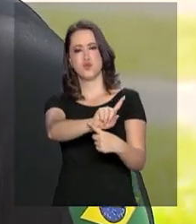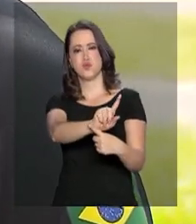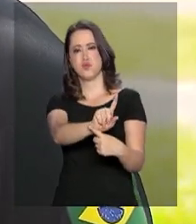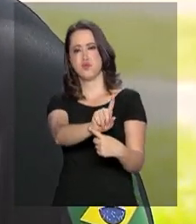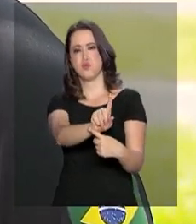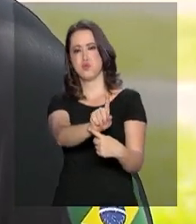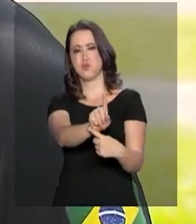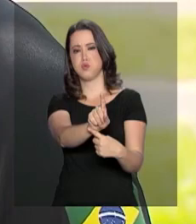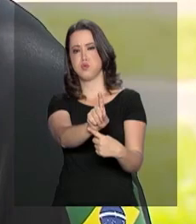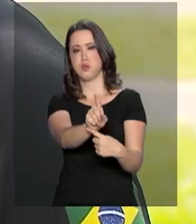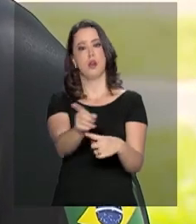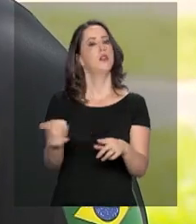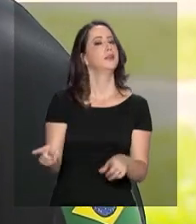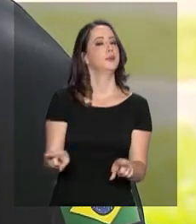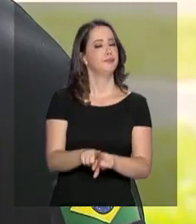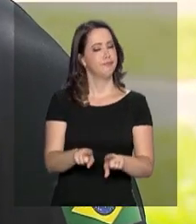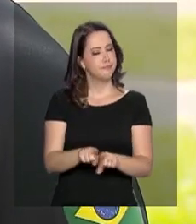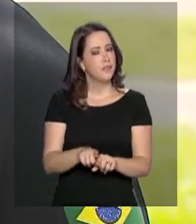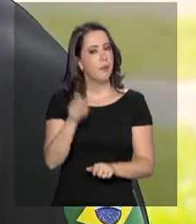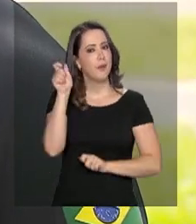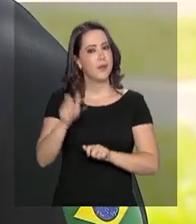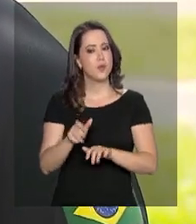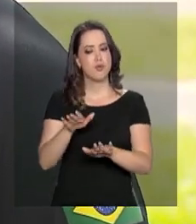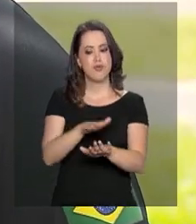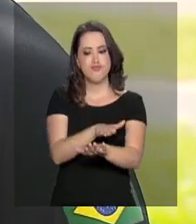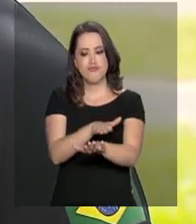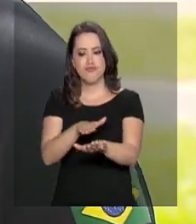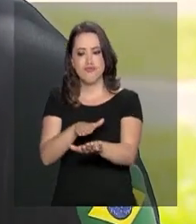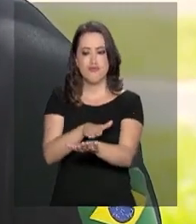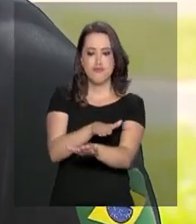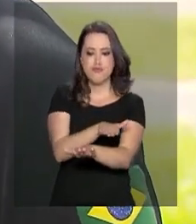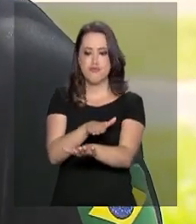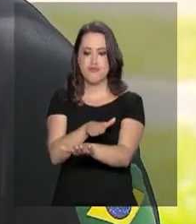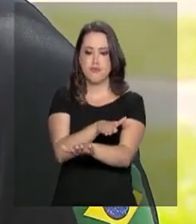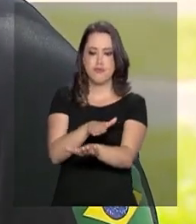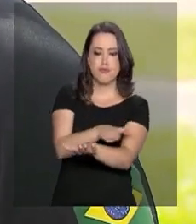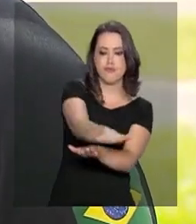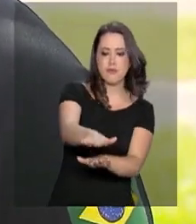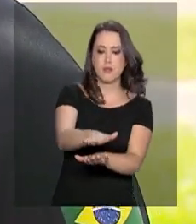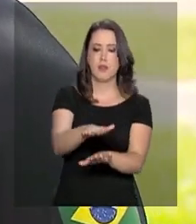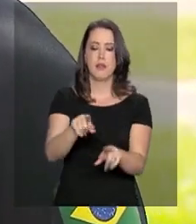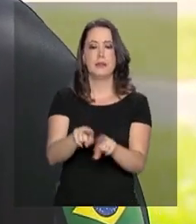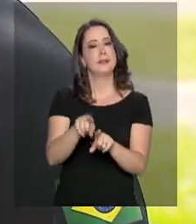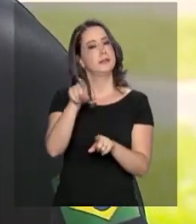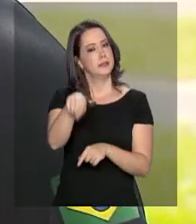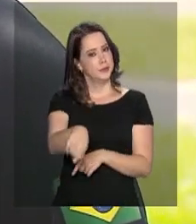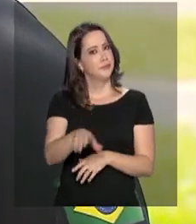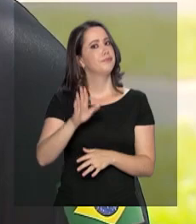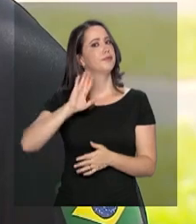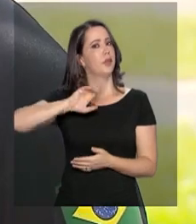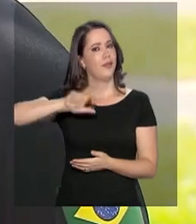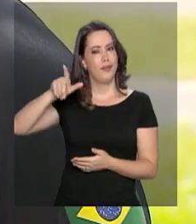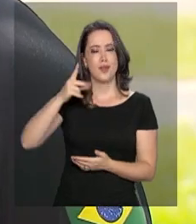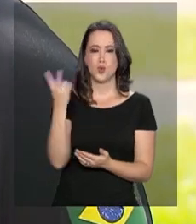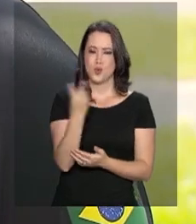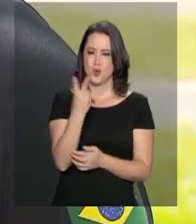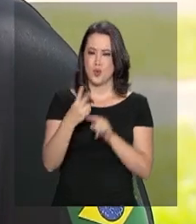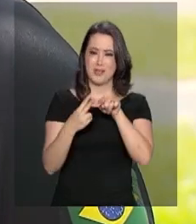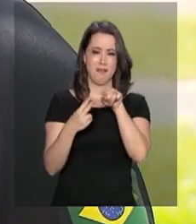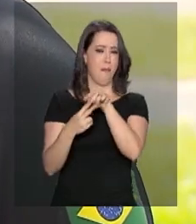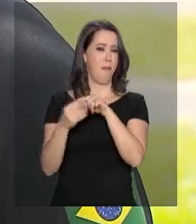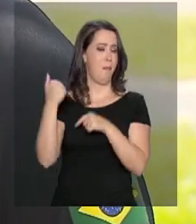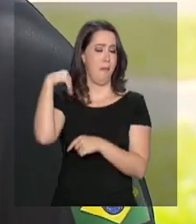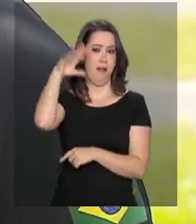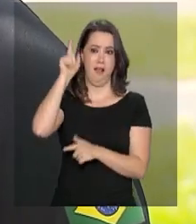Junto a esse excesso de velocidade, temos as ultrapassagens indevidas, mais de 8 mil. Então, juntando essas duas, as campeãs, assim por dizer, nós